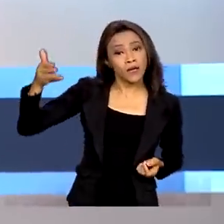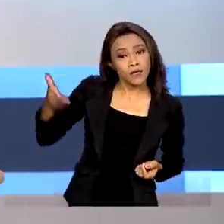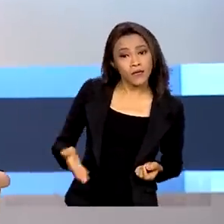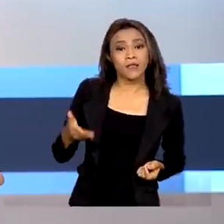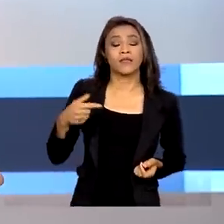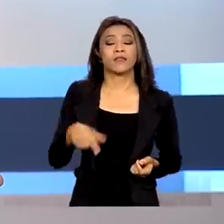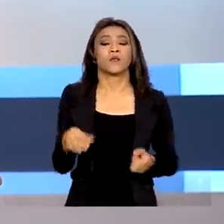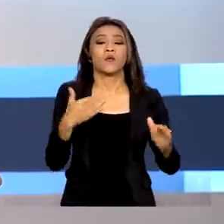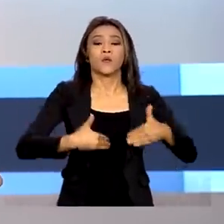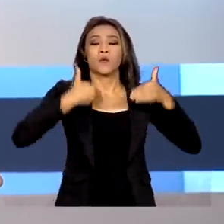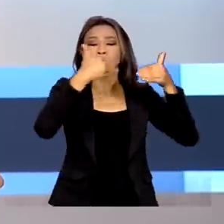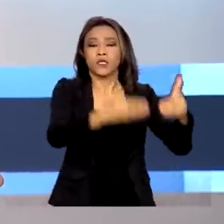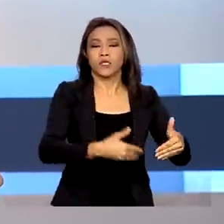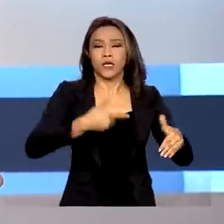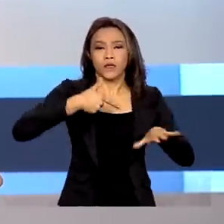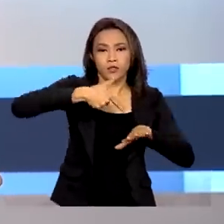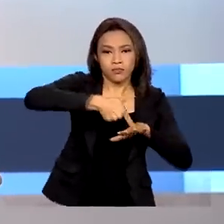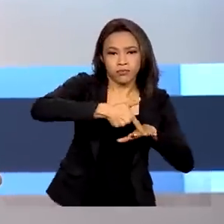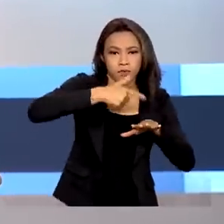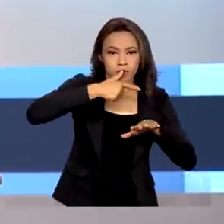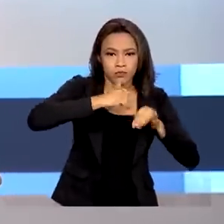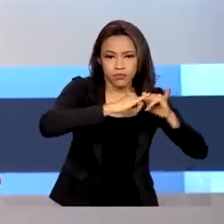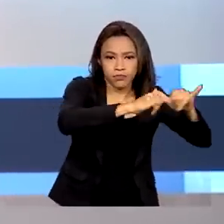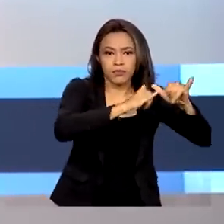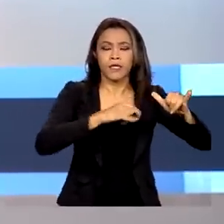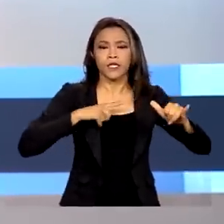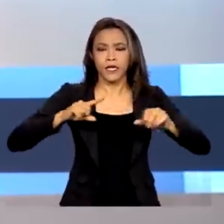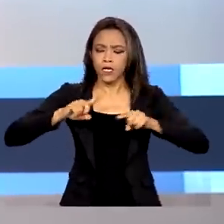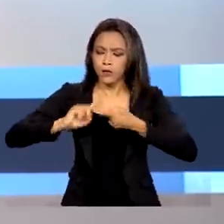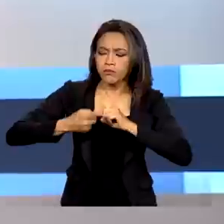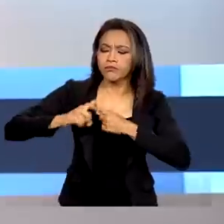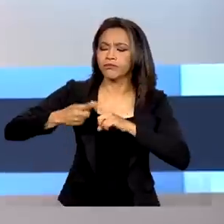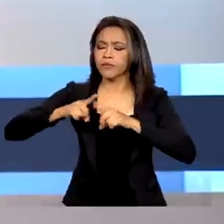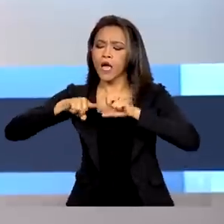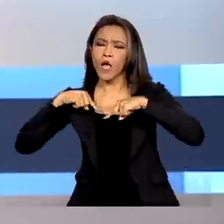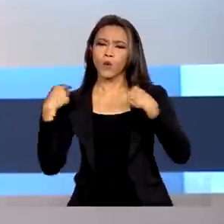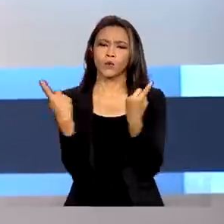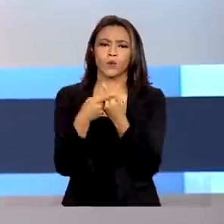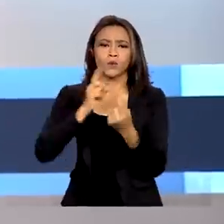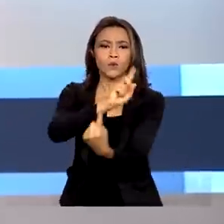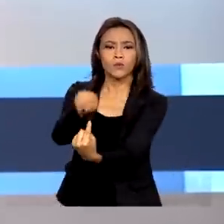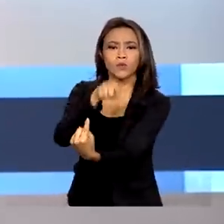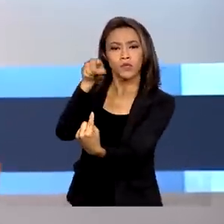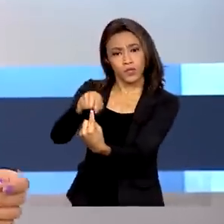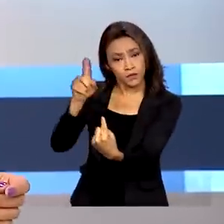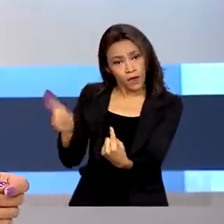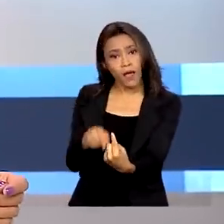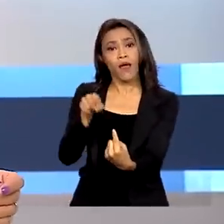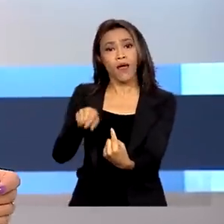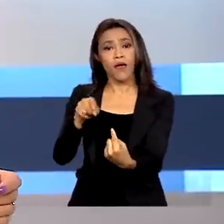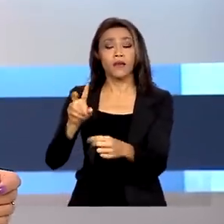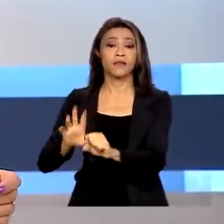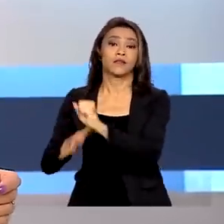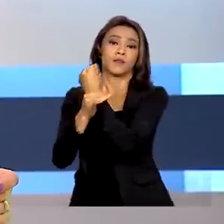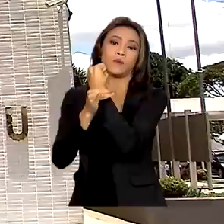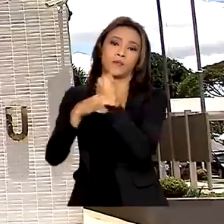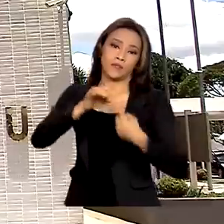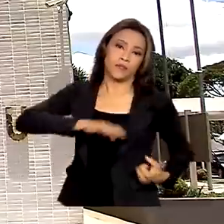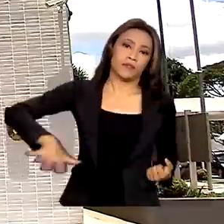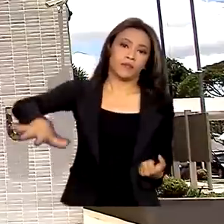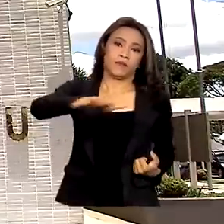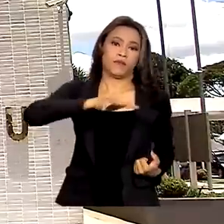o Ministério de Minas e Energia tem realizado reuniões e a ideia é reforçar e modernizar a segurança no setor.